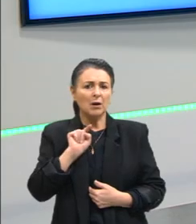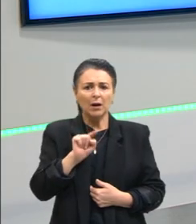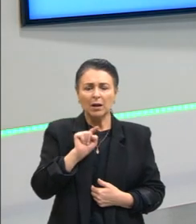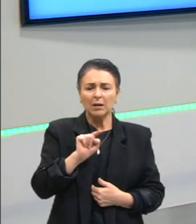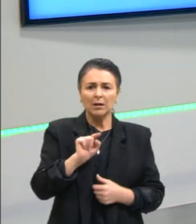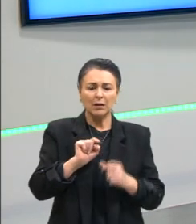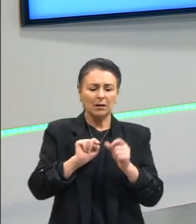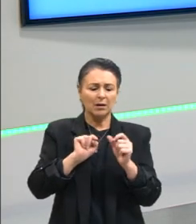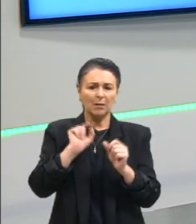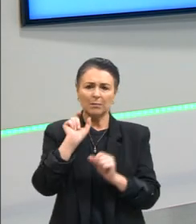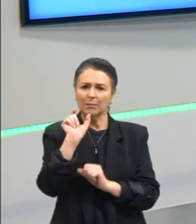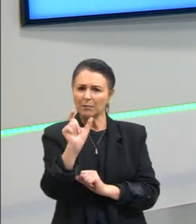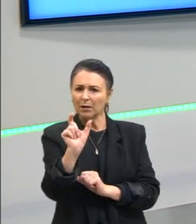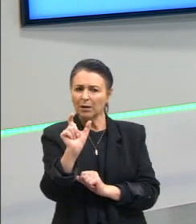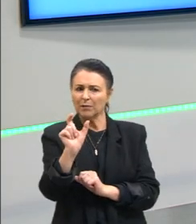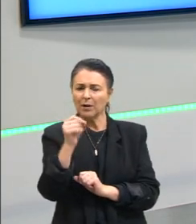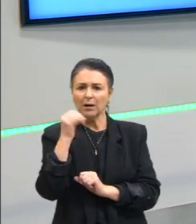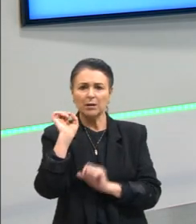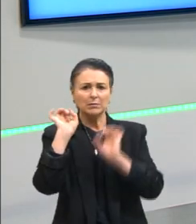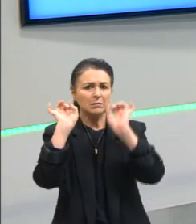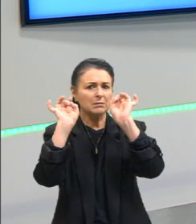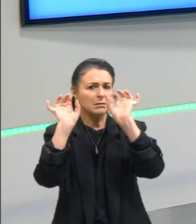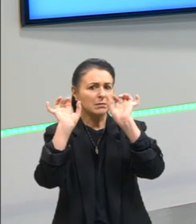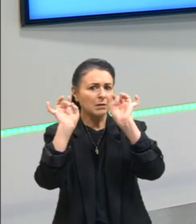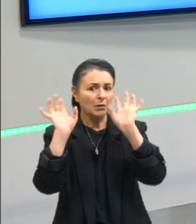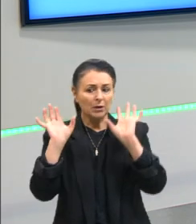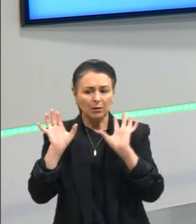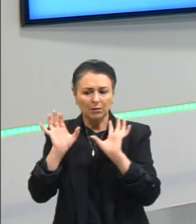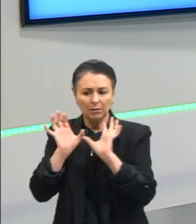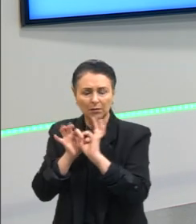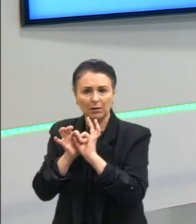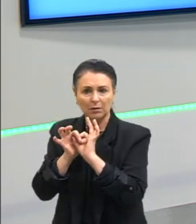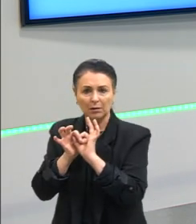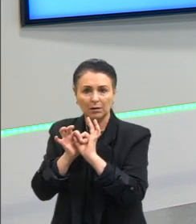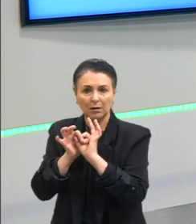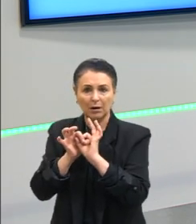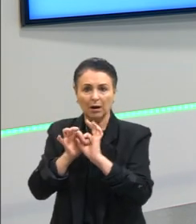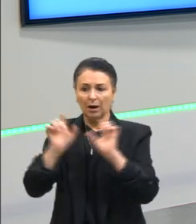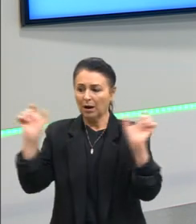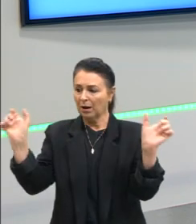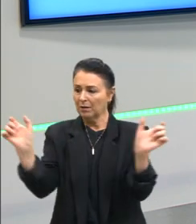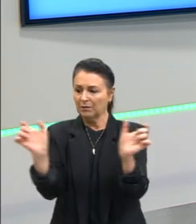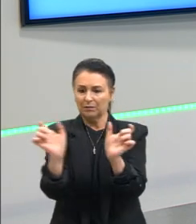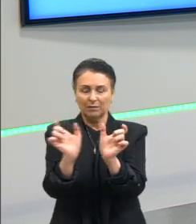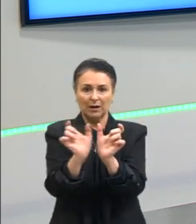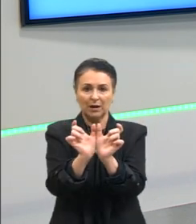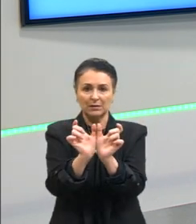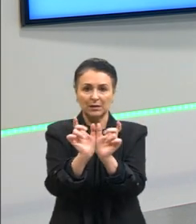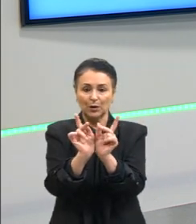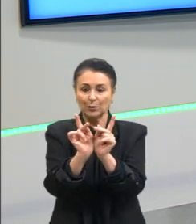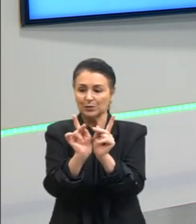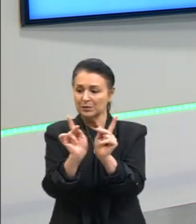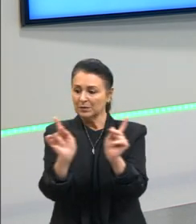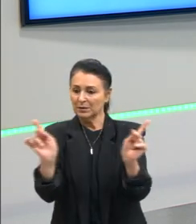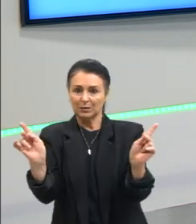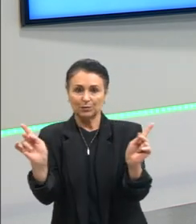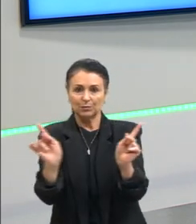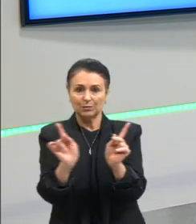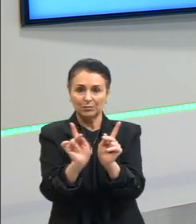palavrinha mágica que tem o poder de conectar uma frase na outra um período no outro e aí faz com que